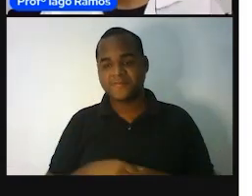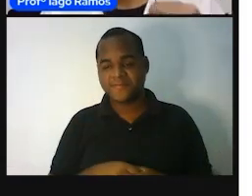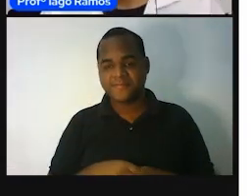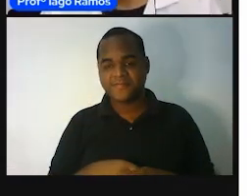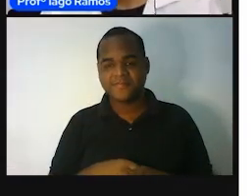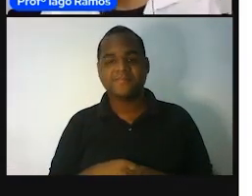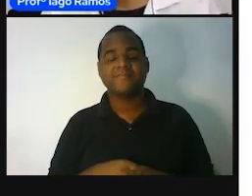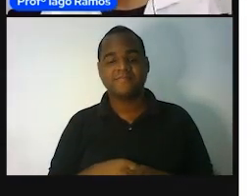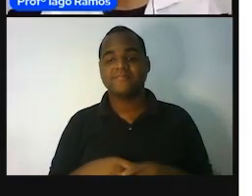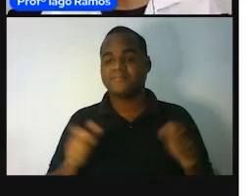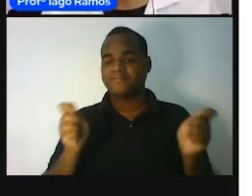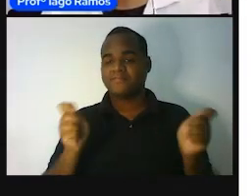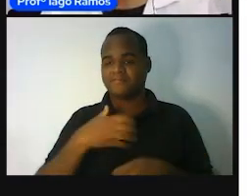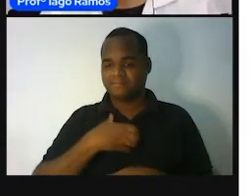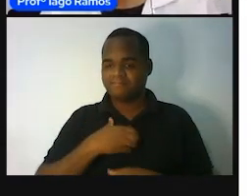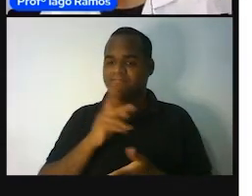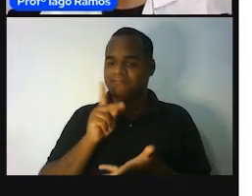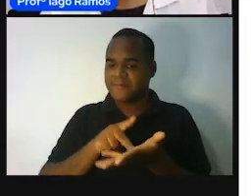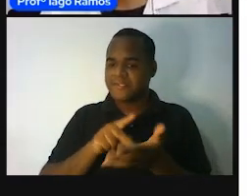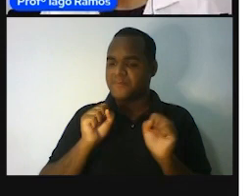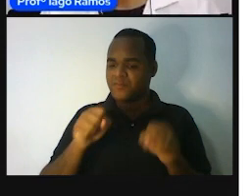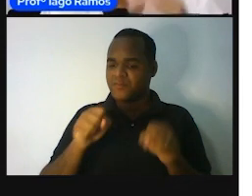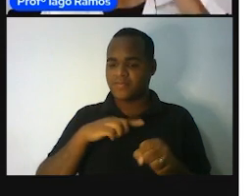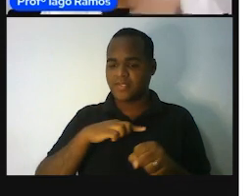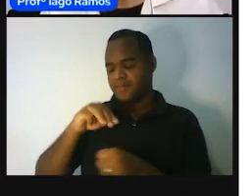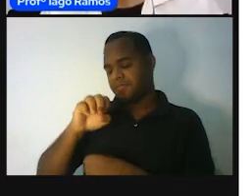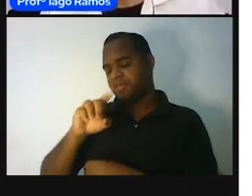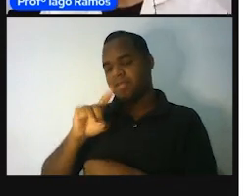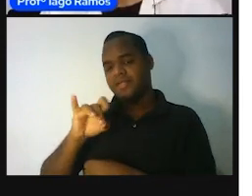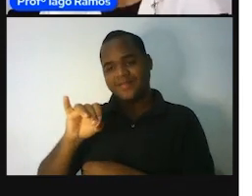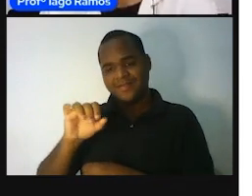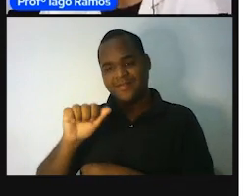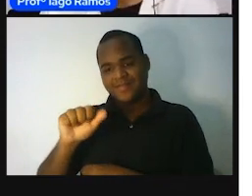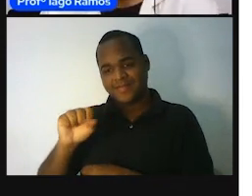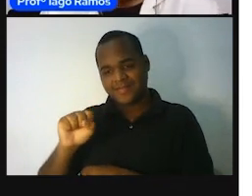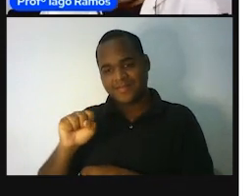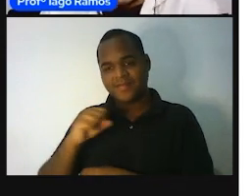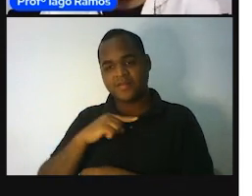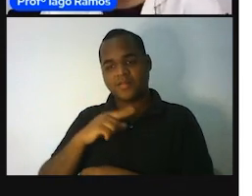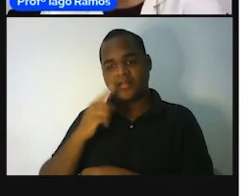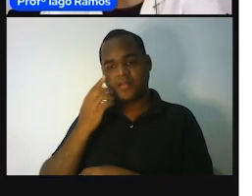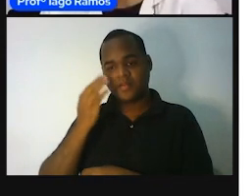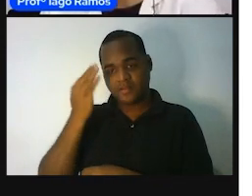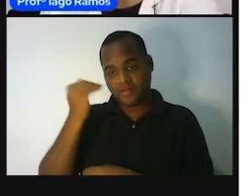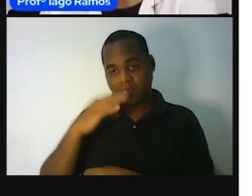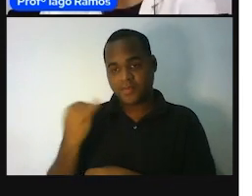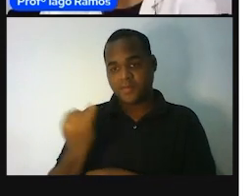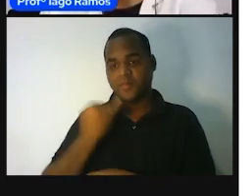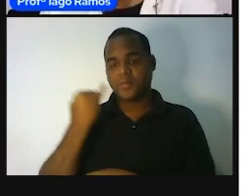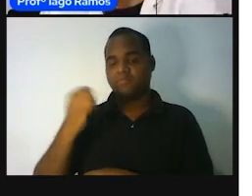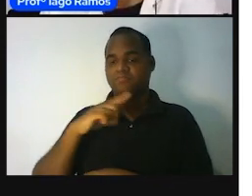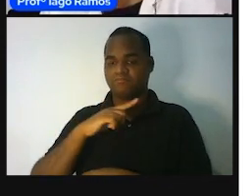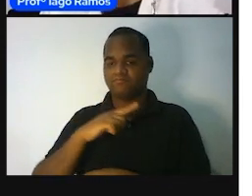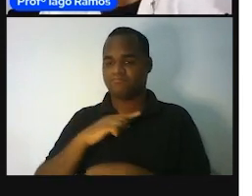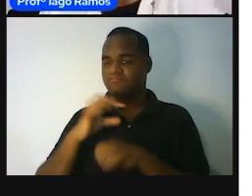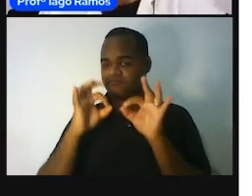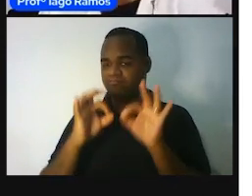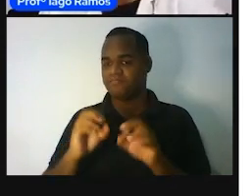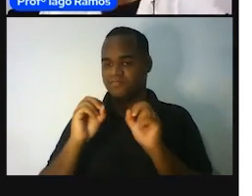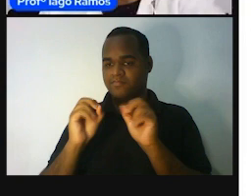ineficiente, essa necessidade de medir as coisas até hoje e a minha busca é muito importante de medir se a vai sair de medir medir.